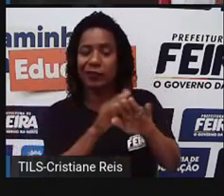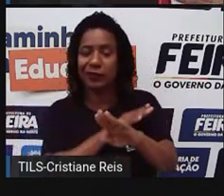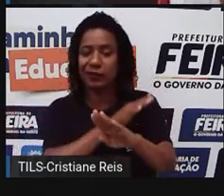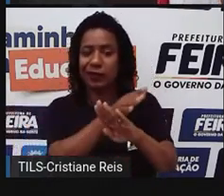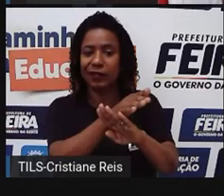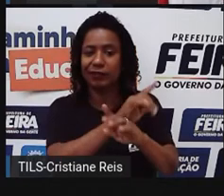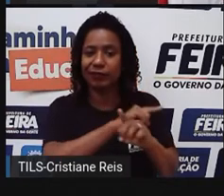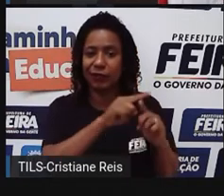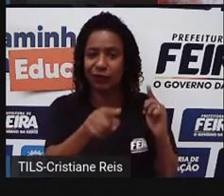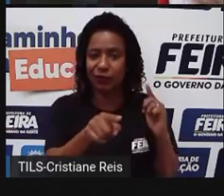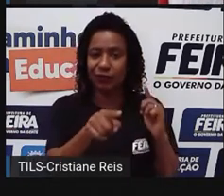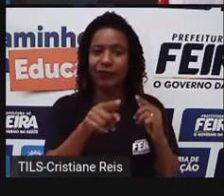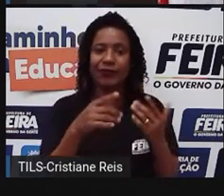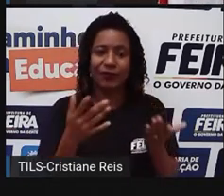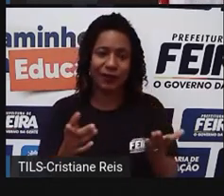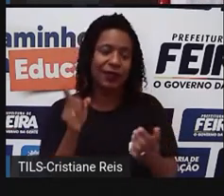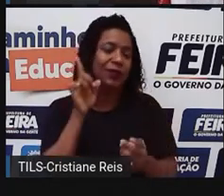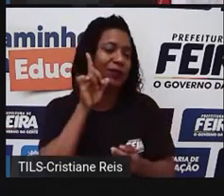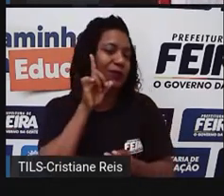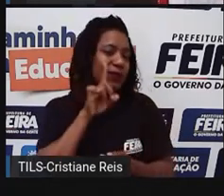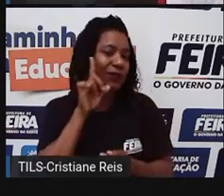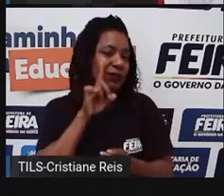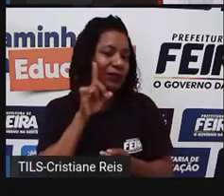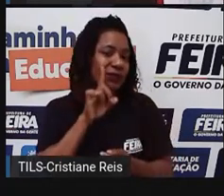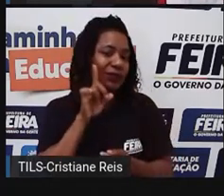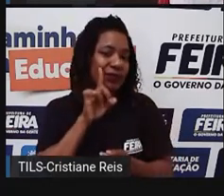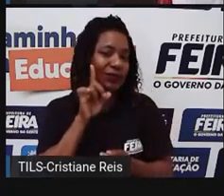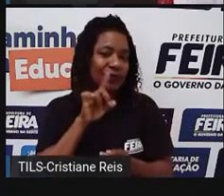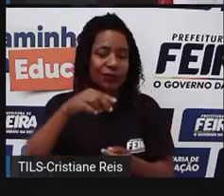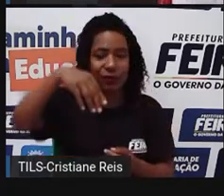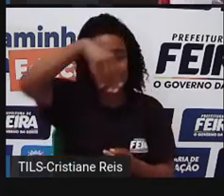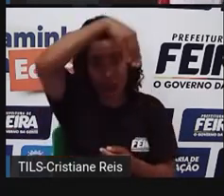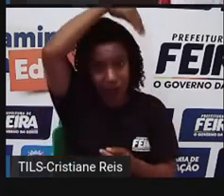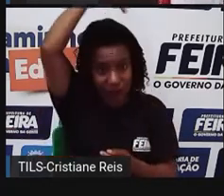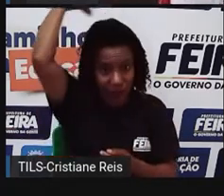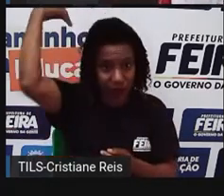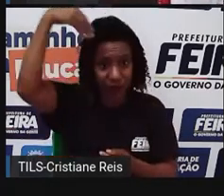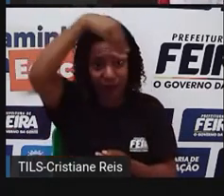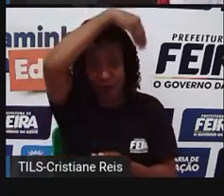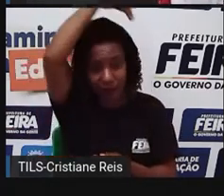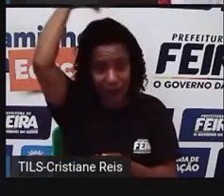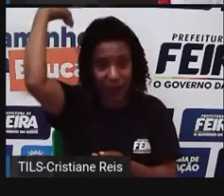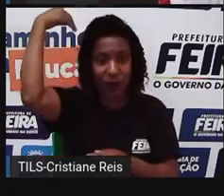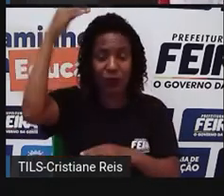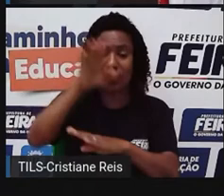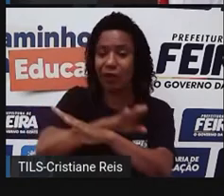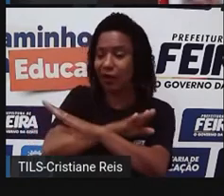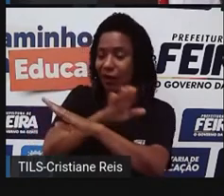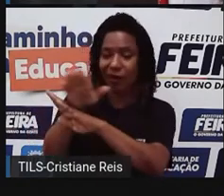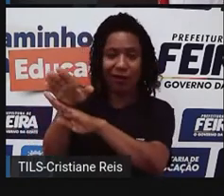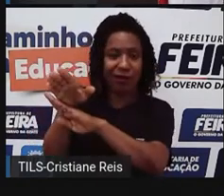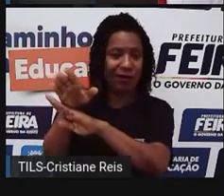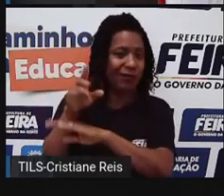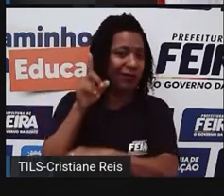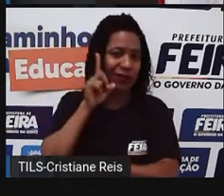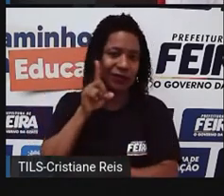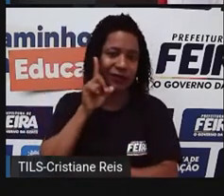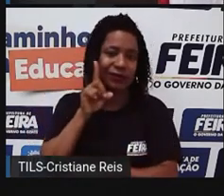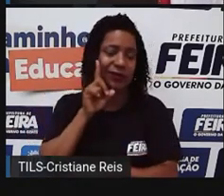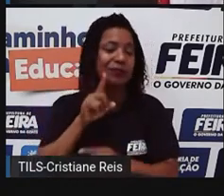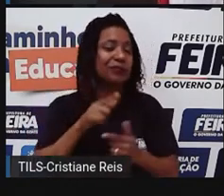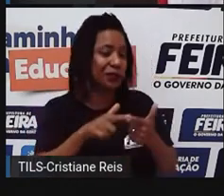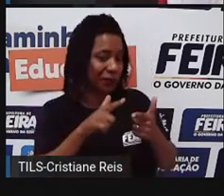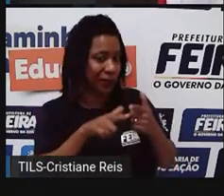relação entre eles ali, que quase não é permitido, né, a entrada de imigrantes mexicanos nos Estados Unidos, e tem uma série de conflitos